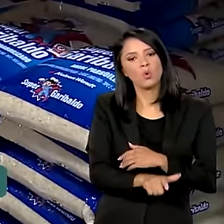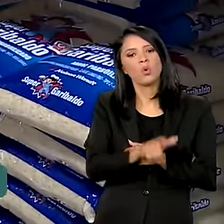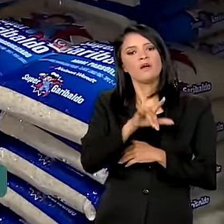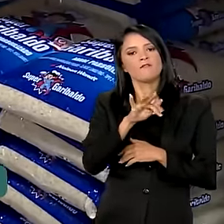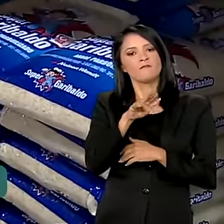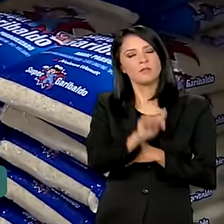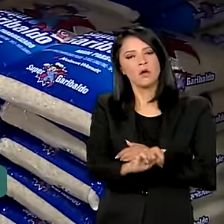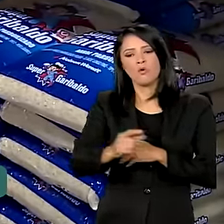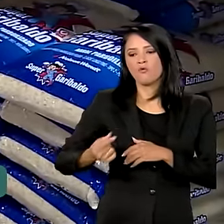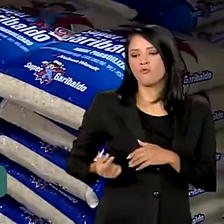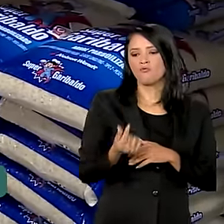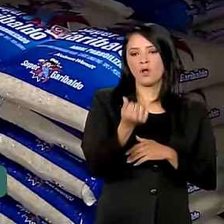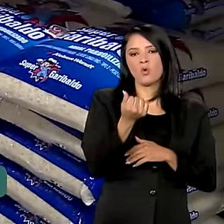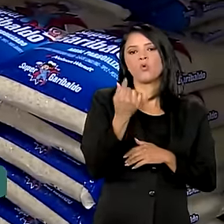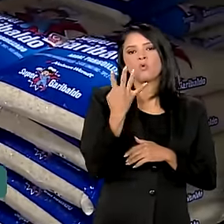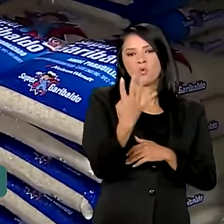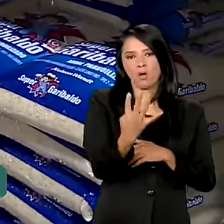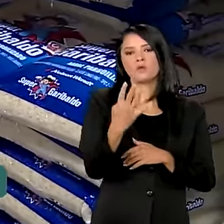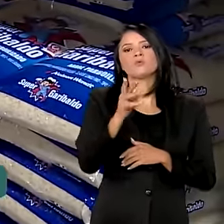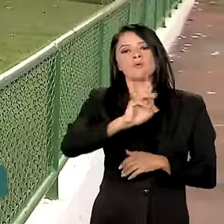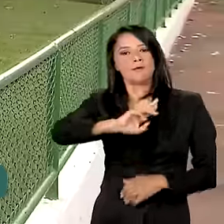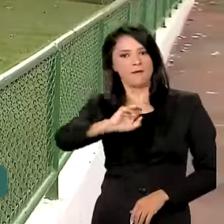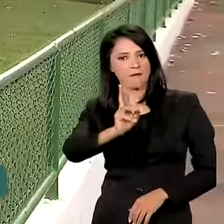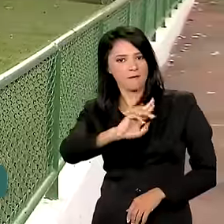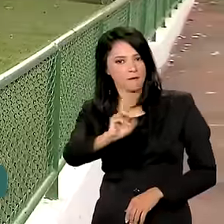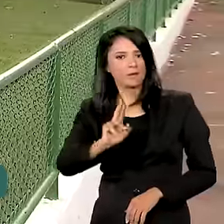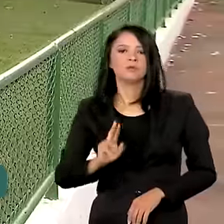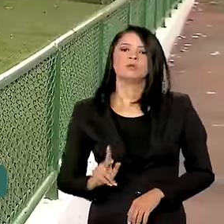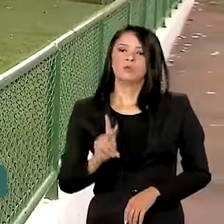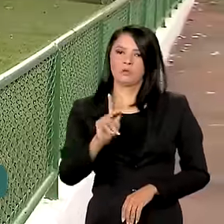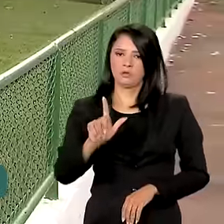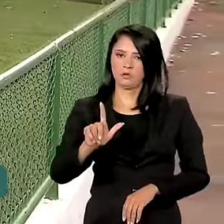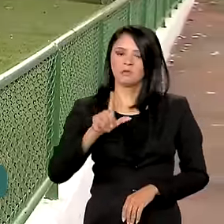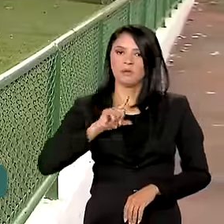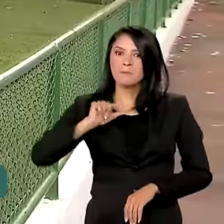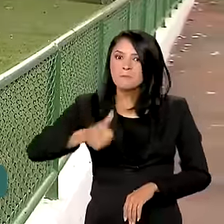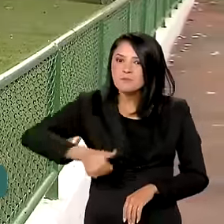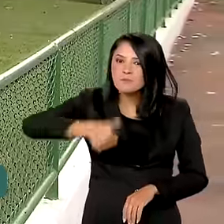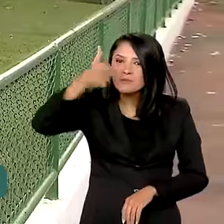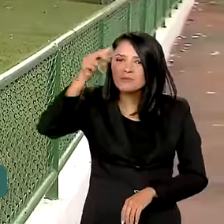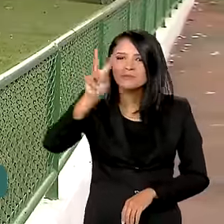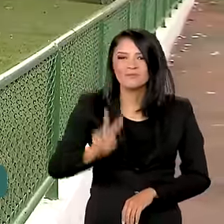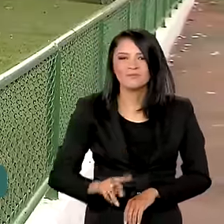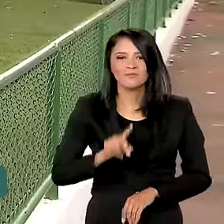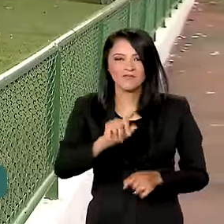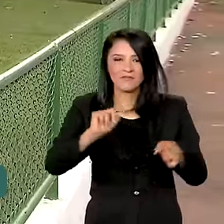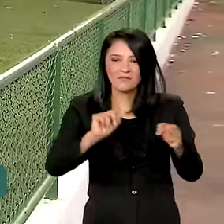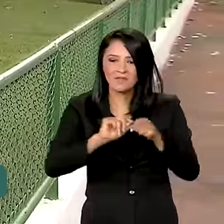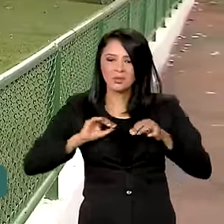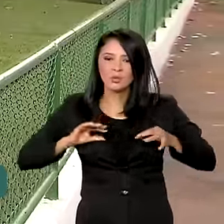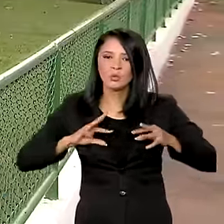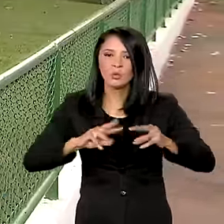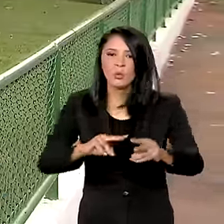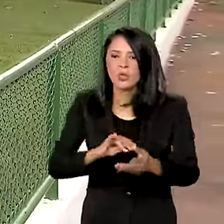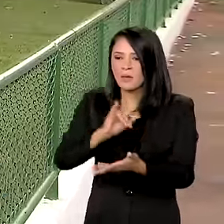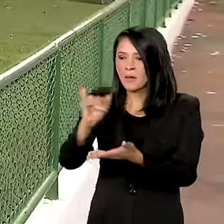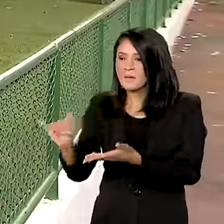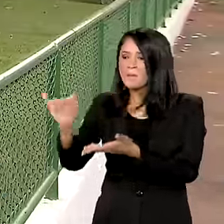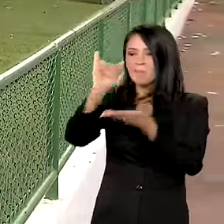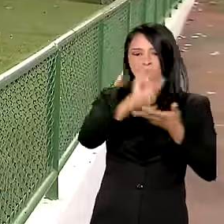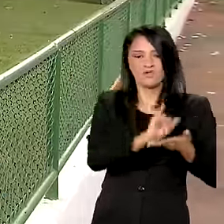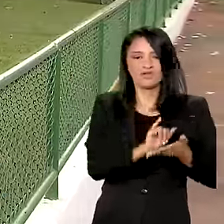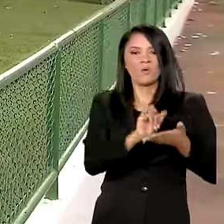preço máximo de 4 reais o quilo. É a primeira vez que a Conab realiza a operação completa, da importação à